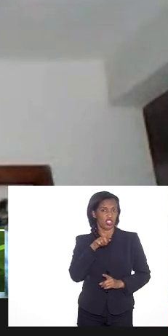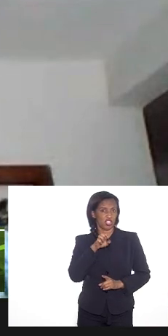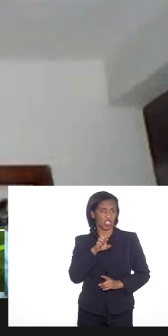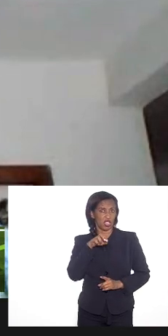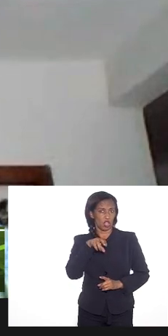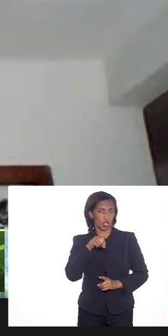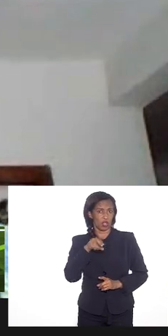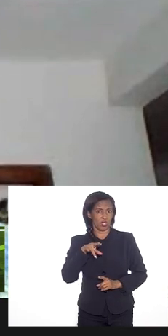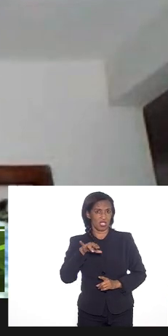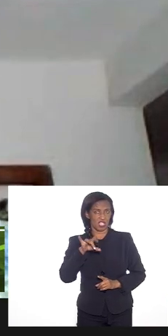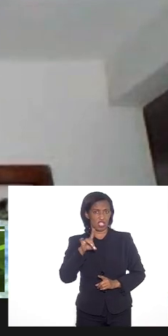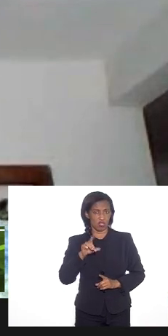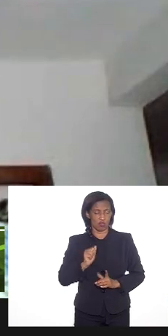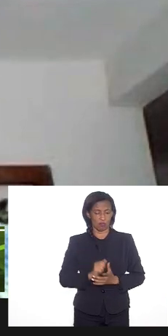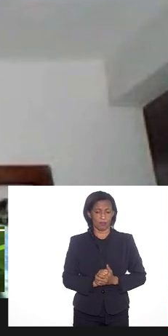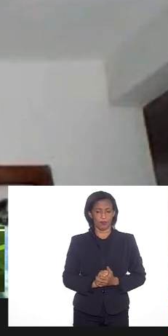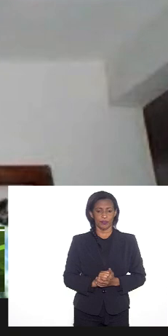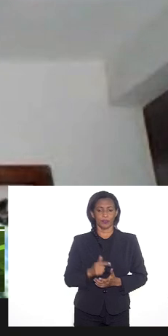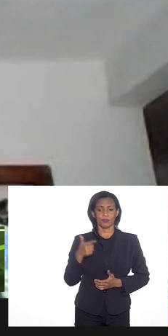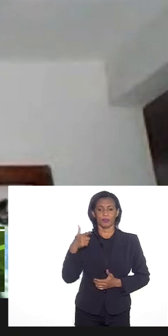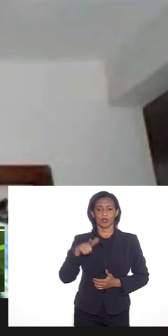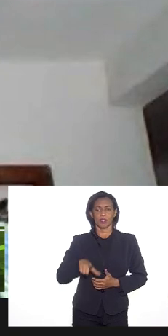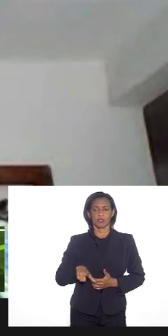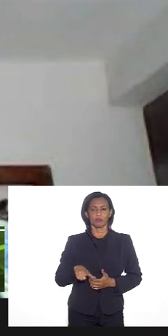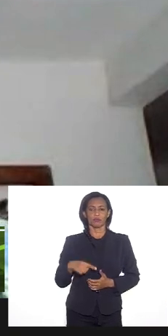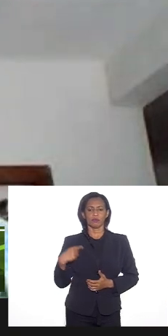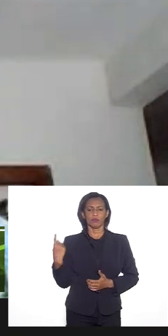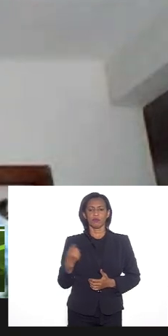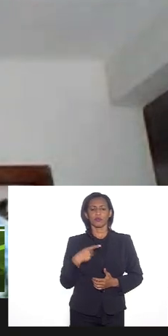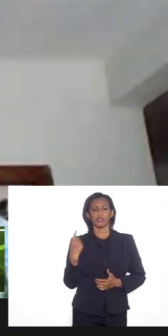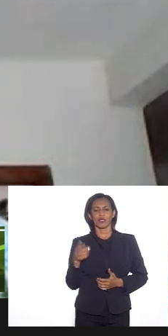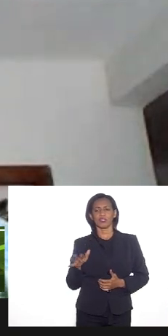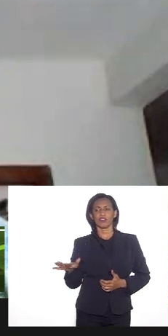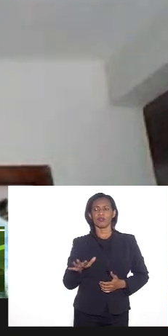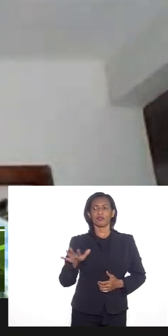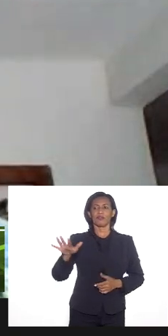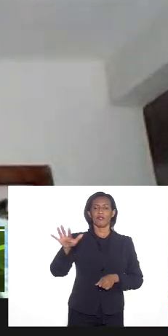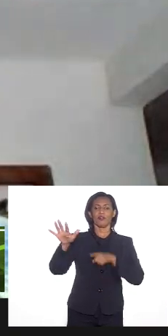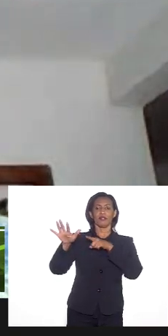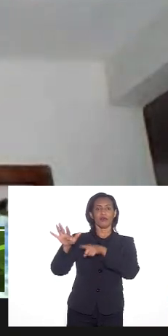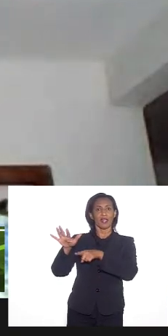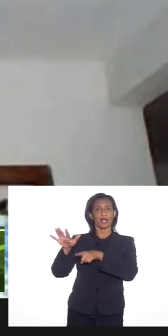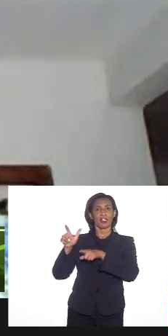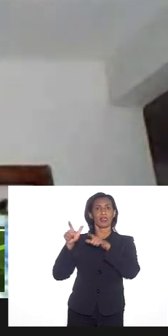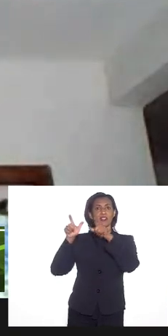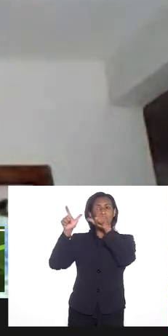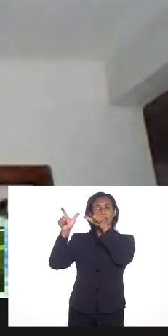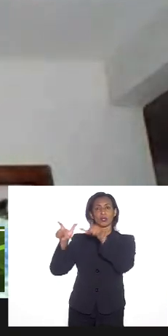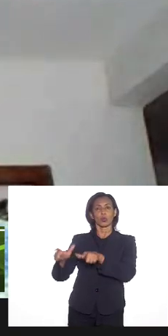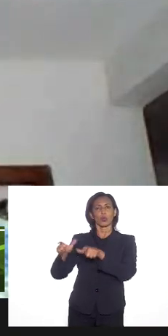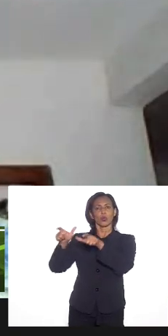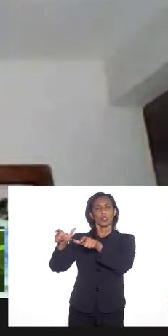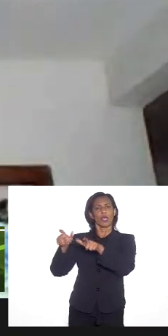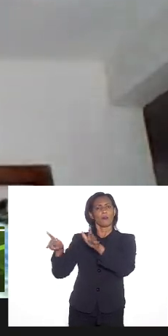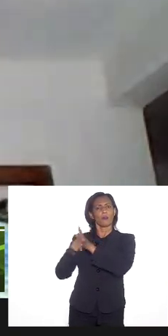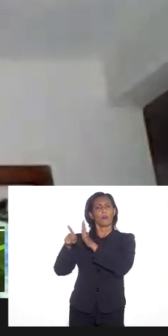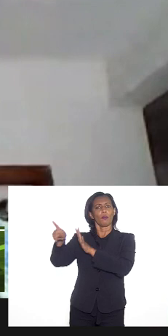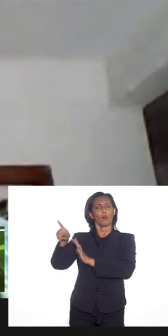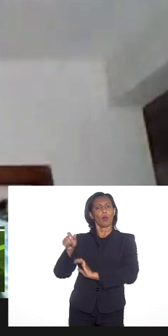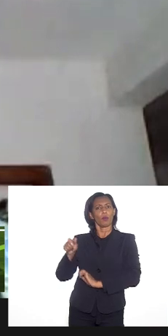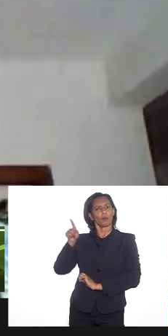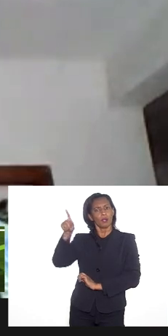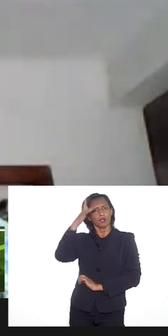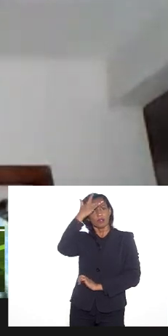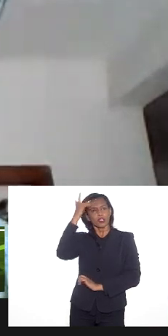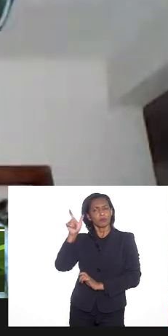e mais uma vez as nossas favelas que deveriam ser espaço de reparações à população que lá